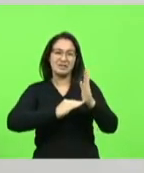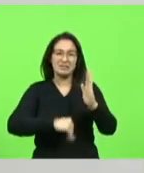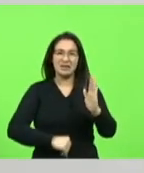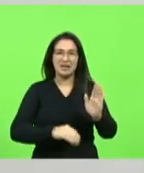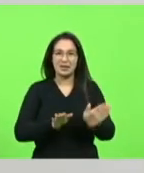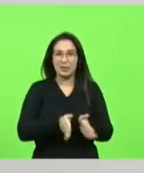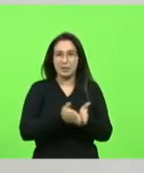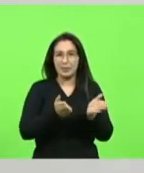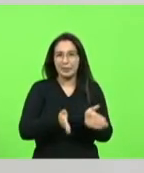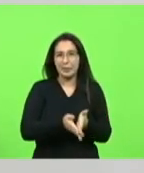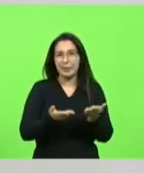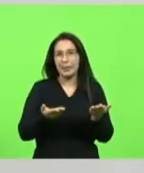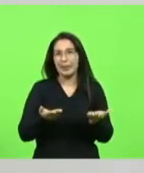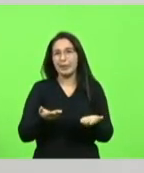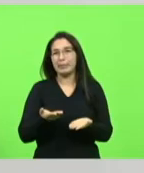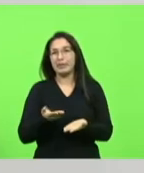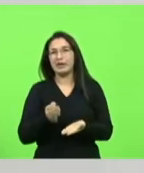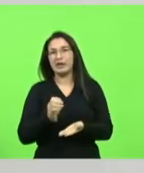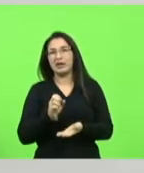menos poder aquisitivo